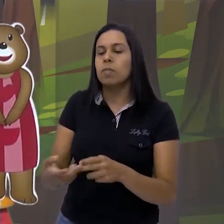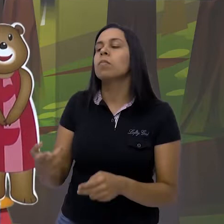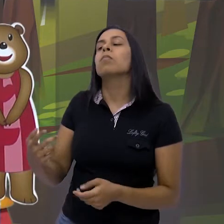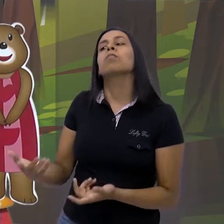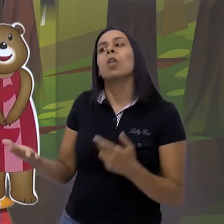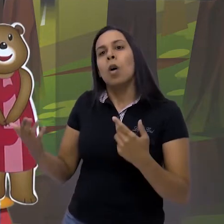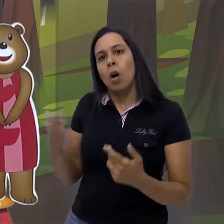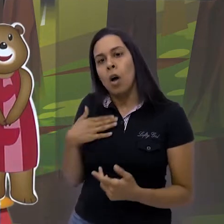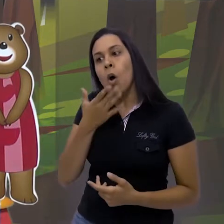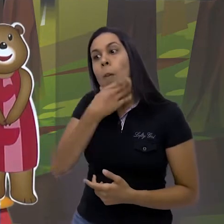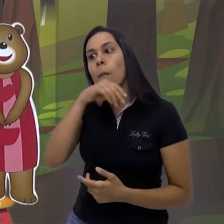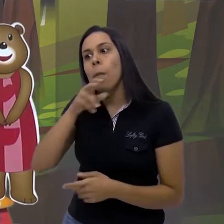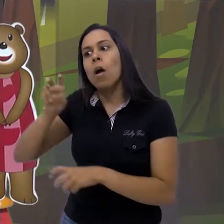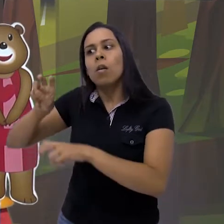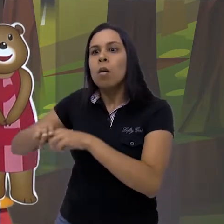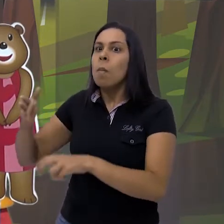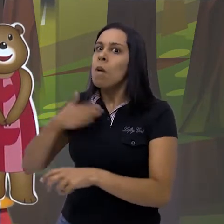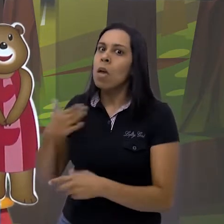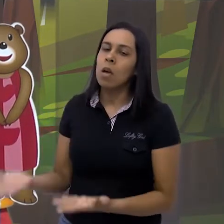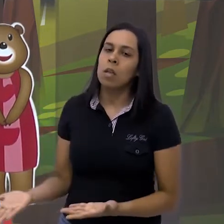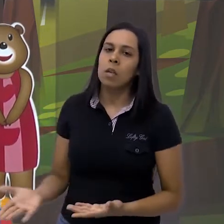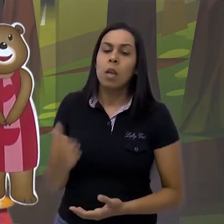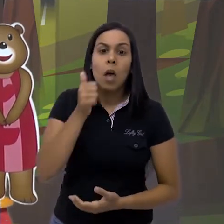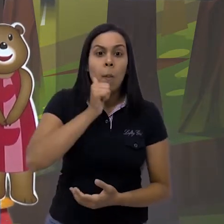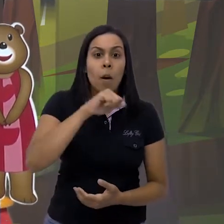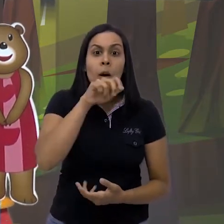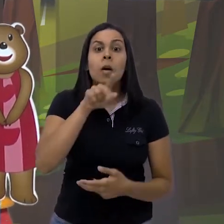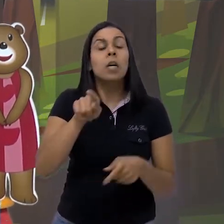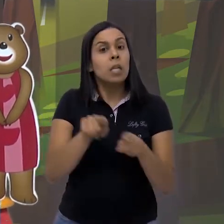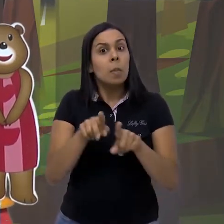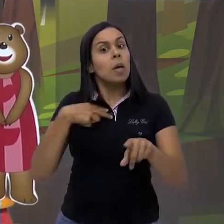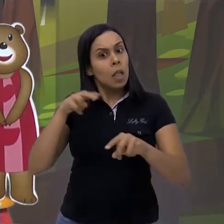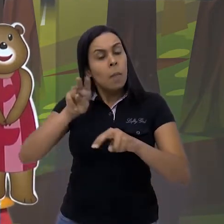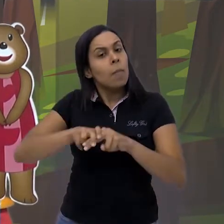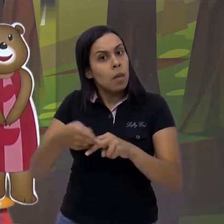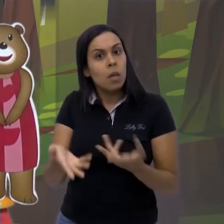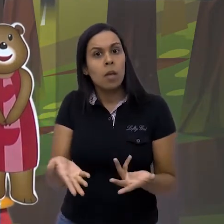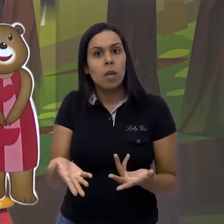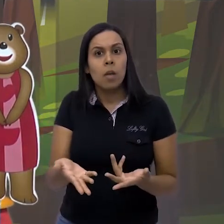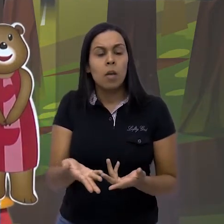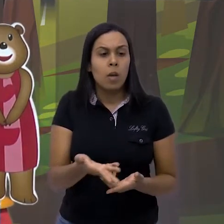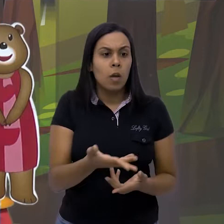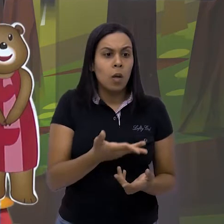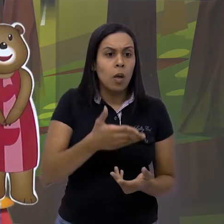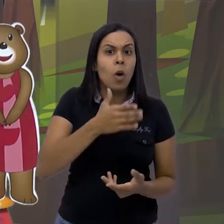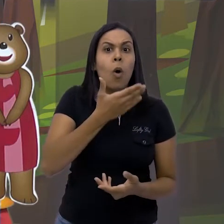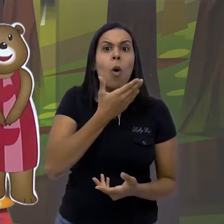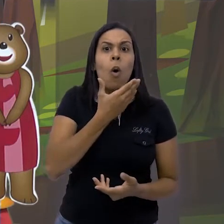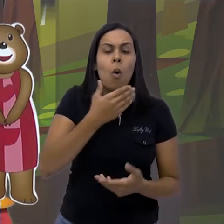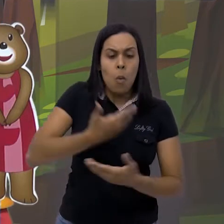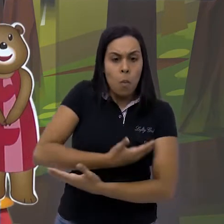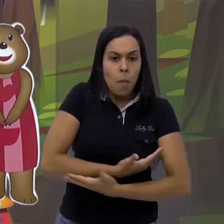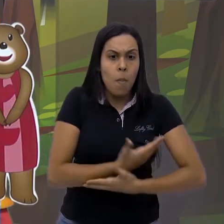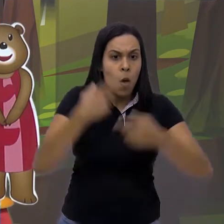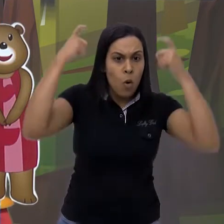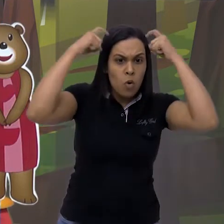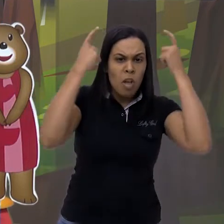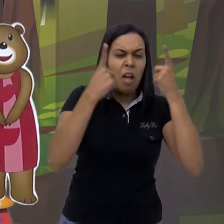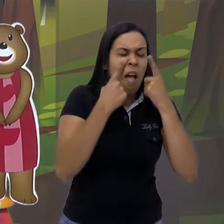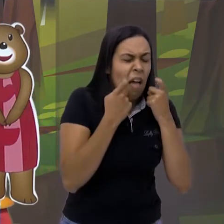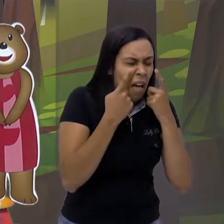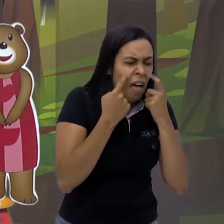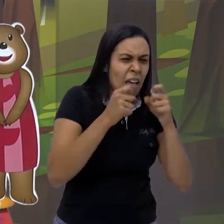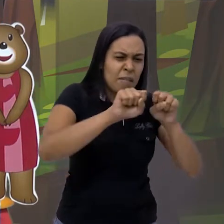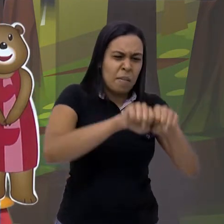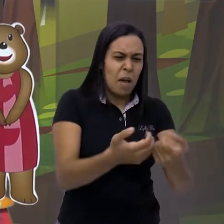sentaram na minha cadeira. A mamãe disse, sentaram na minha cadeira. O bebê urso, chorando ainda mais,